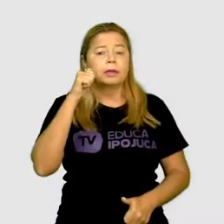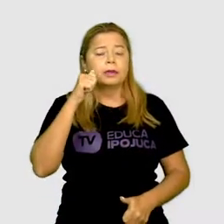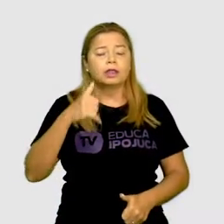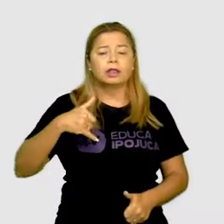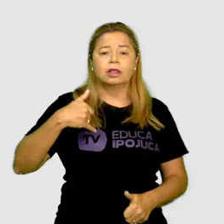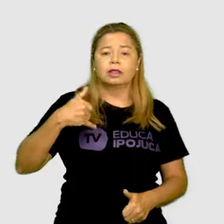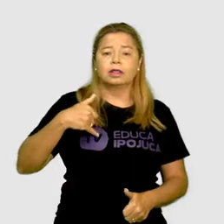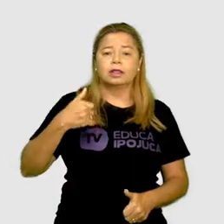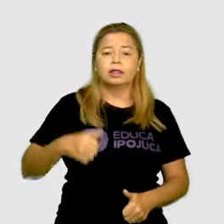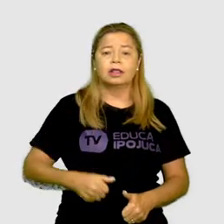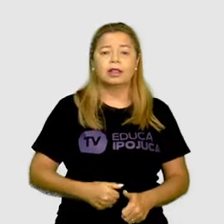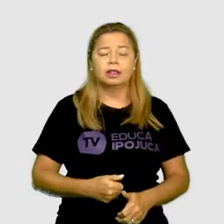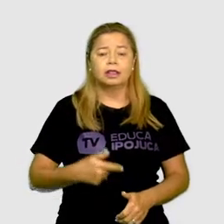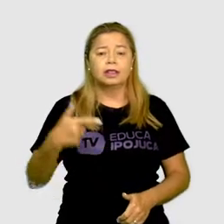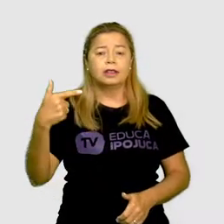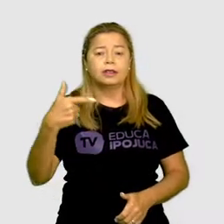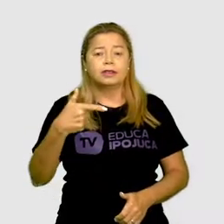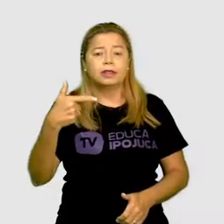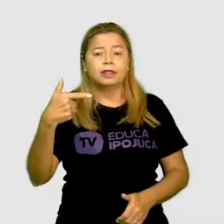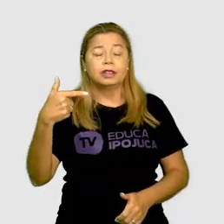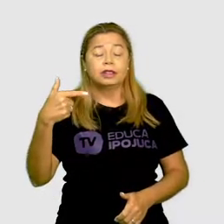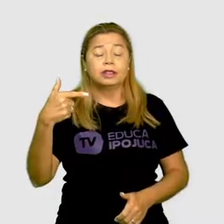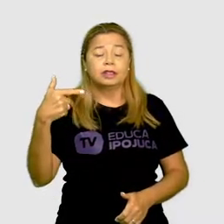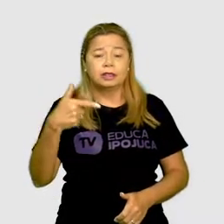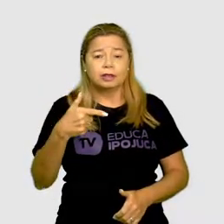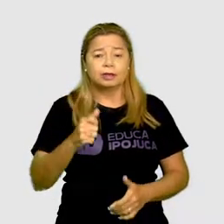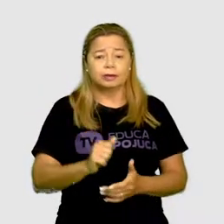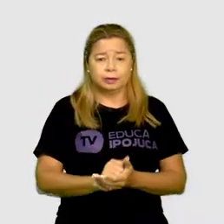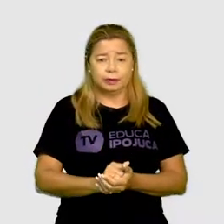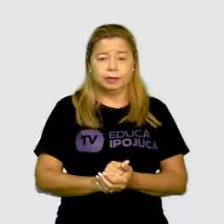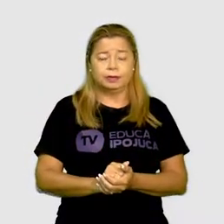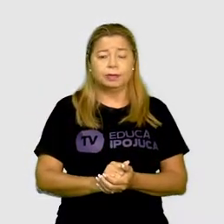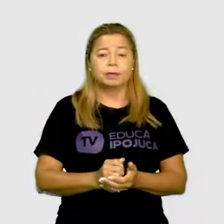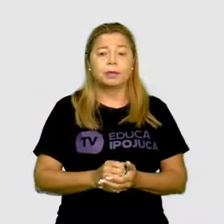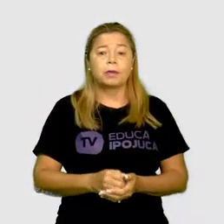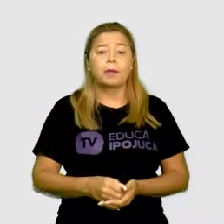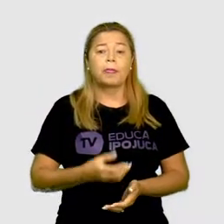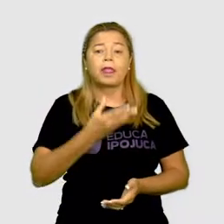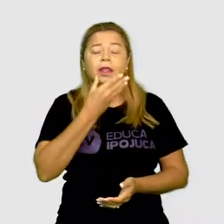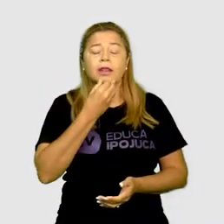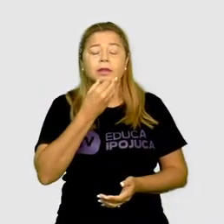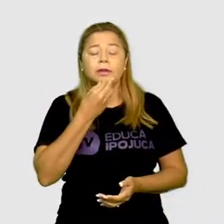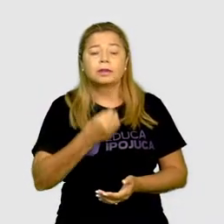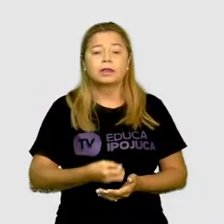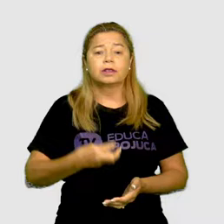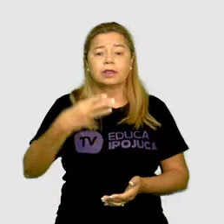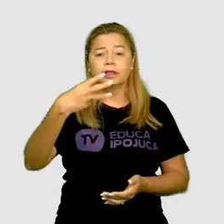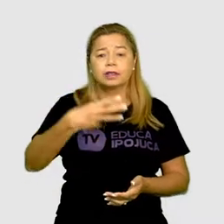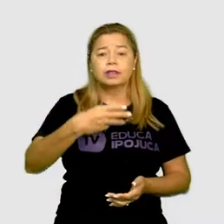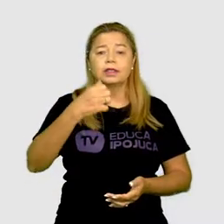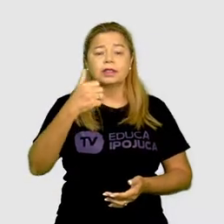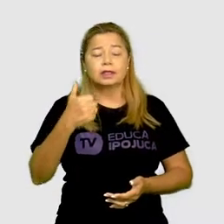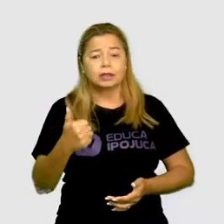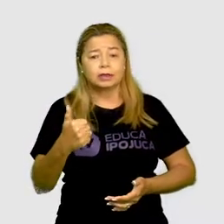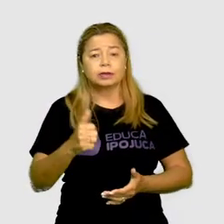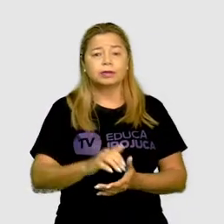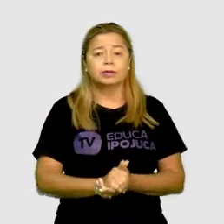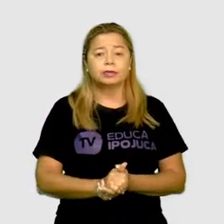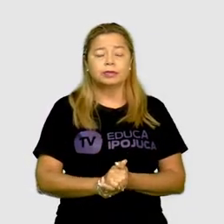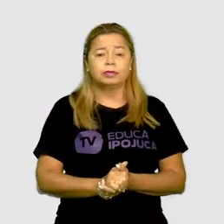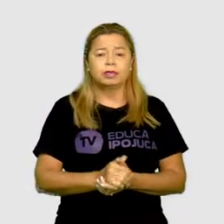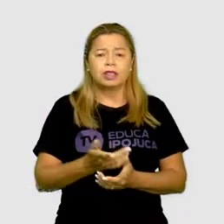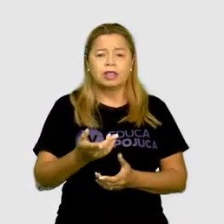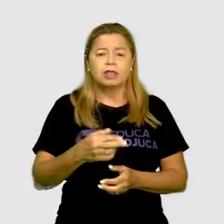e a de Jônatas é 31. A diferença entre a idade deles é de 9